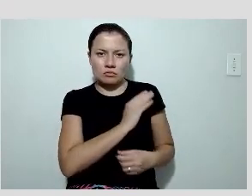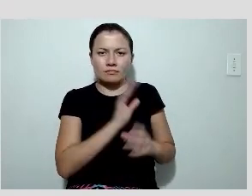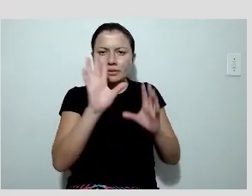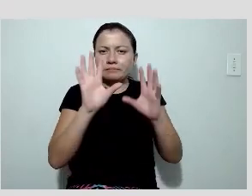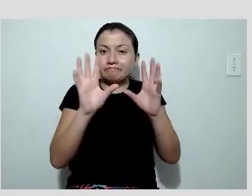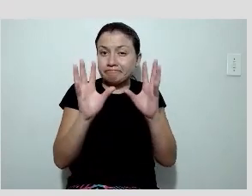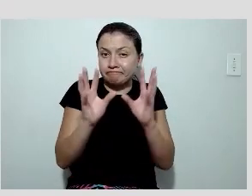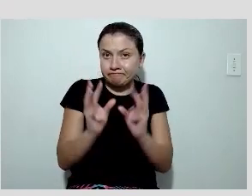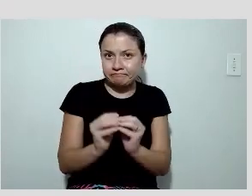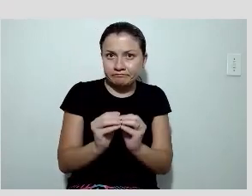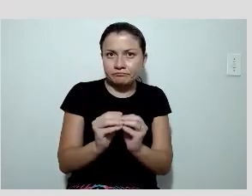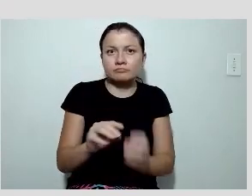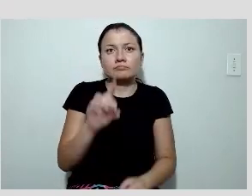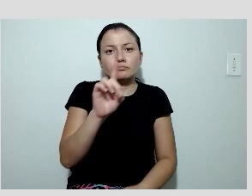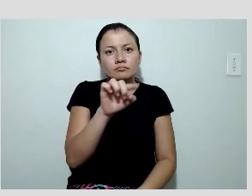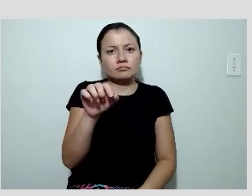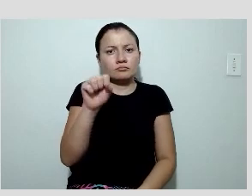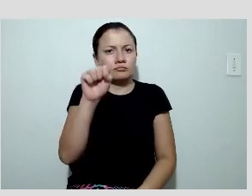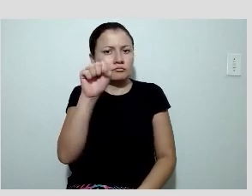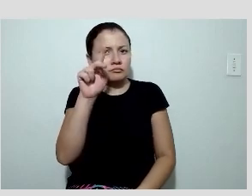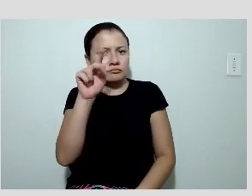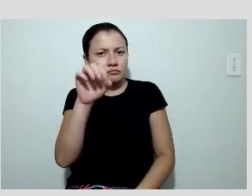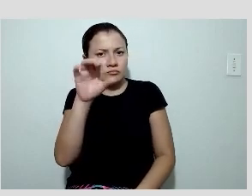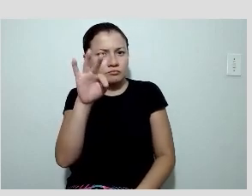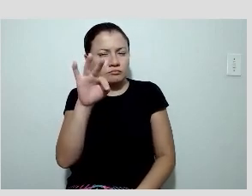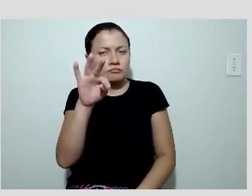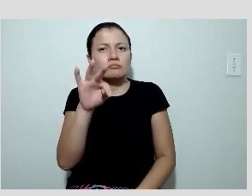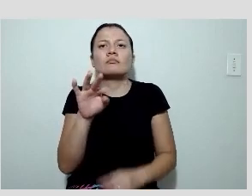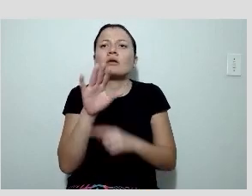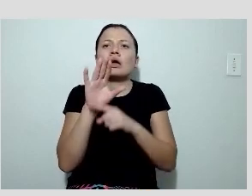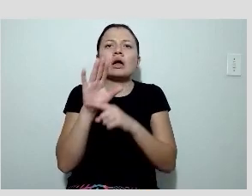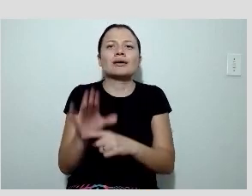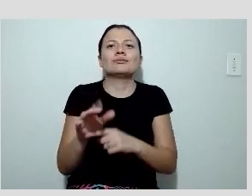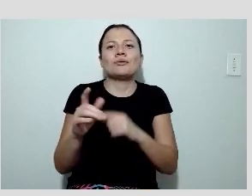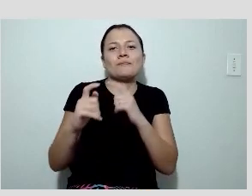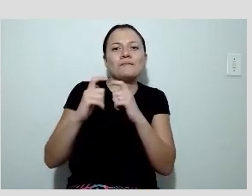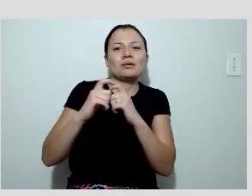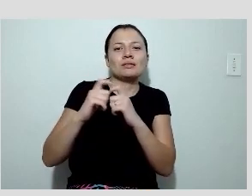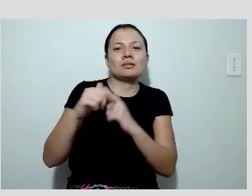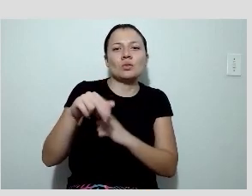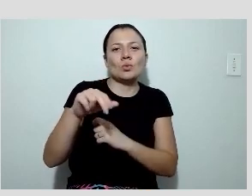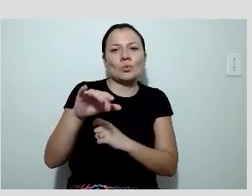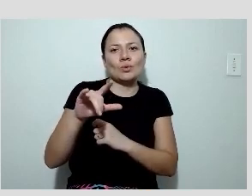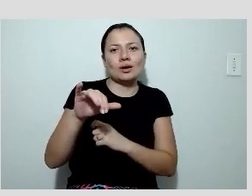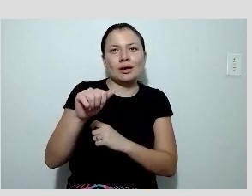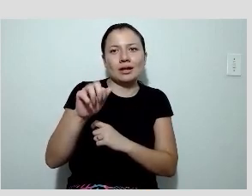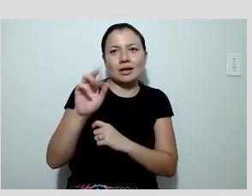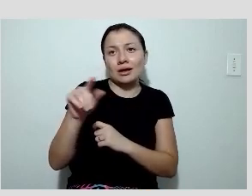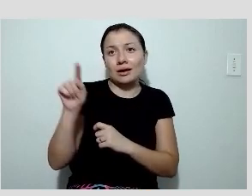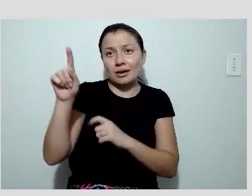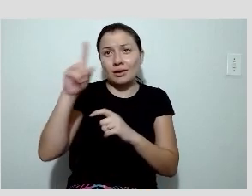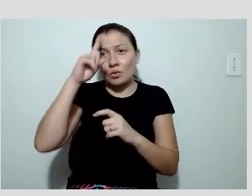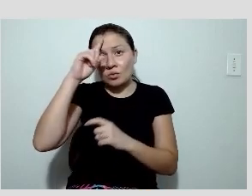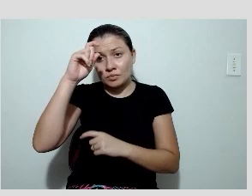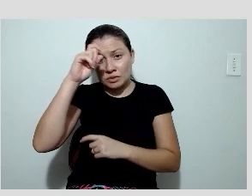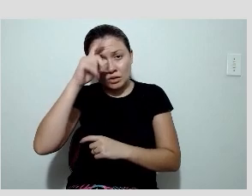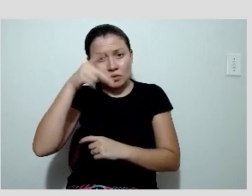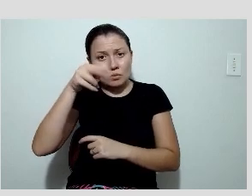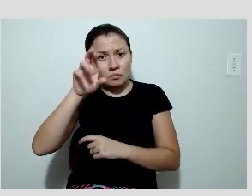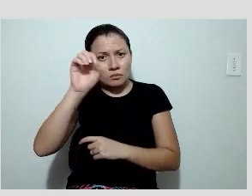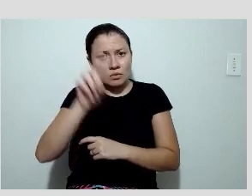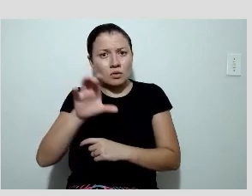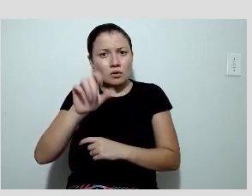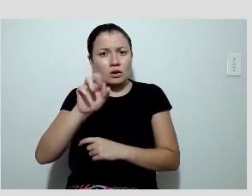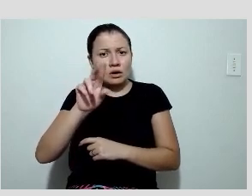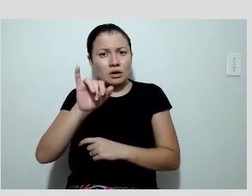o DESPECT transformou a prática da medicina nuclear do estoprocardíaco. Os exames têm sido mais rápidos, mais